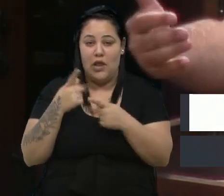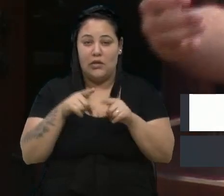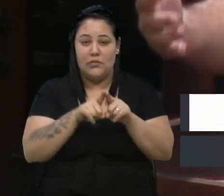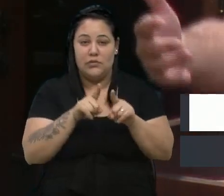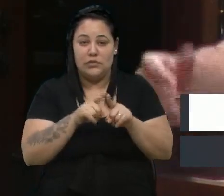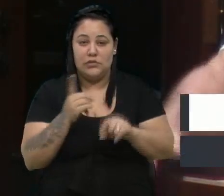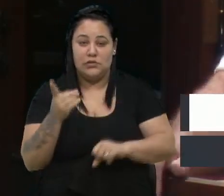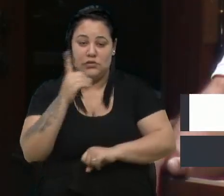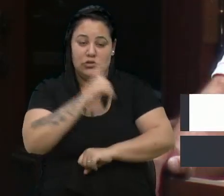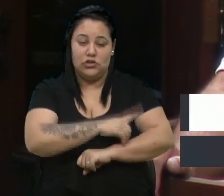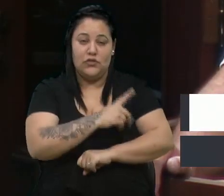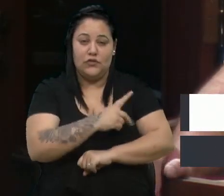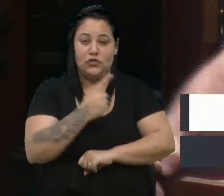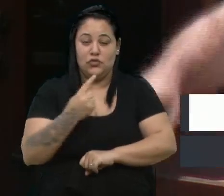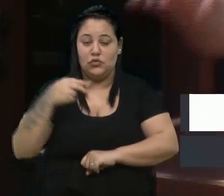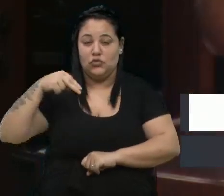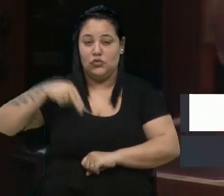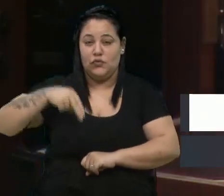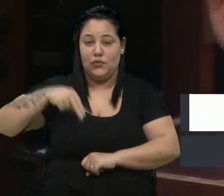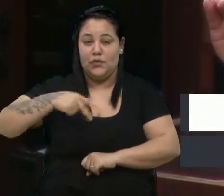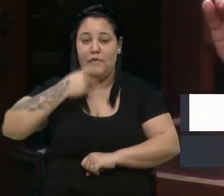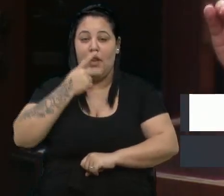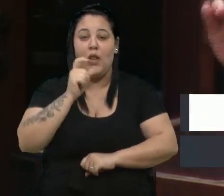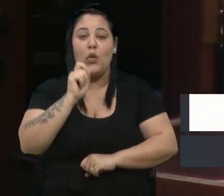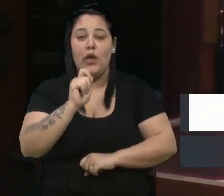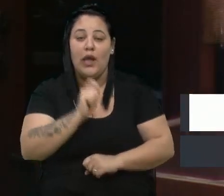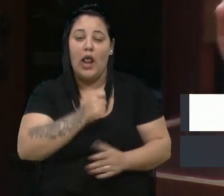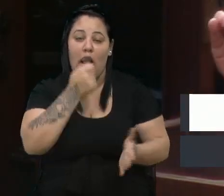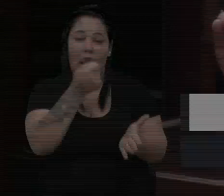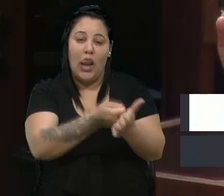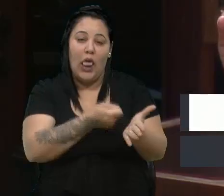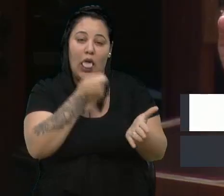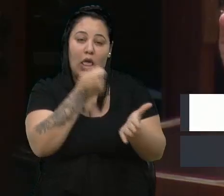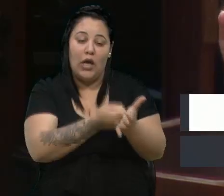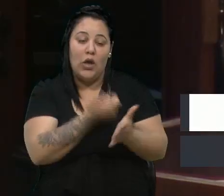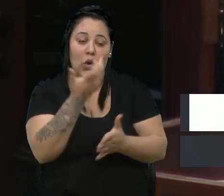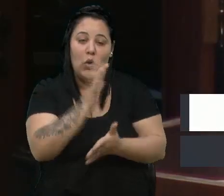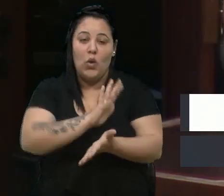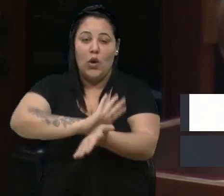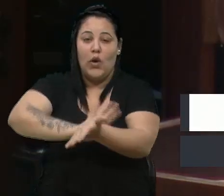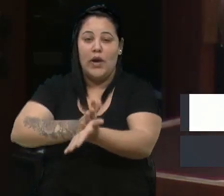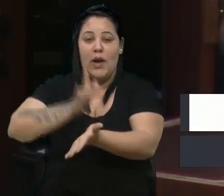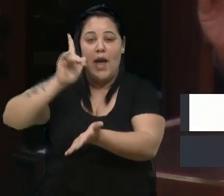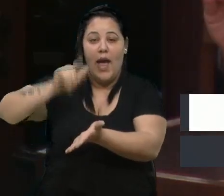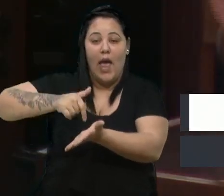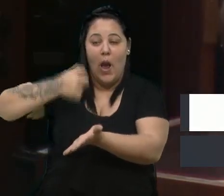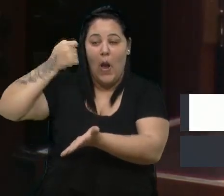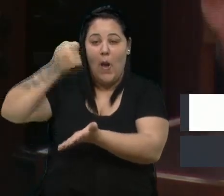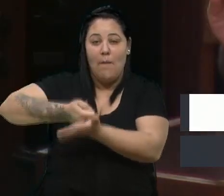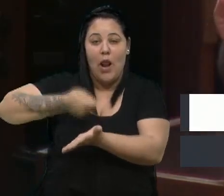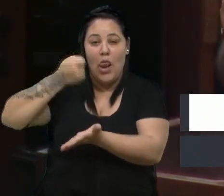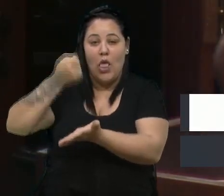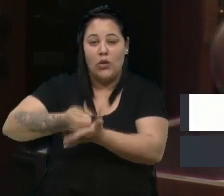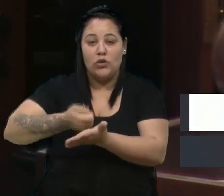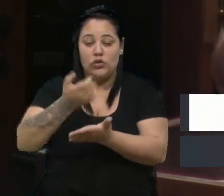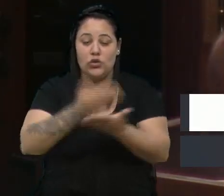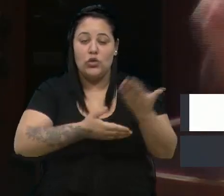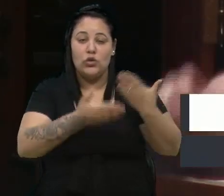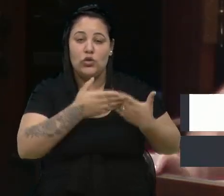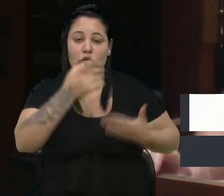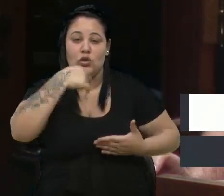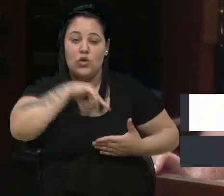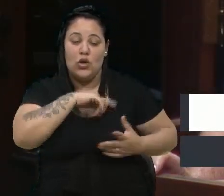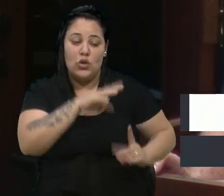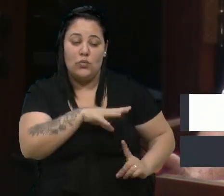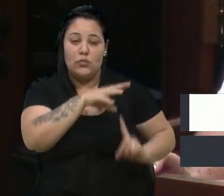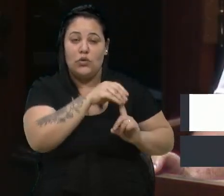21 de novembro, dizendo que a luta contra o racismo é uma luta de todos nós, principalmente homens